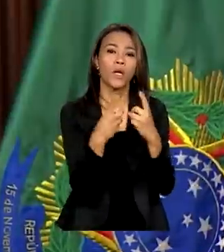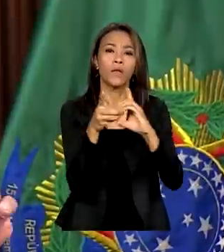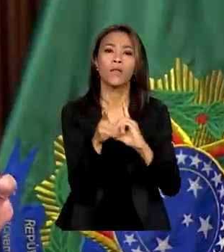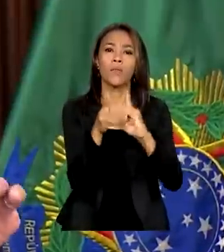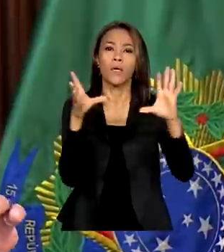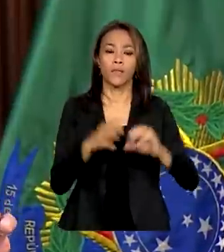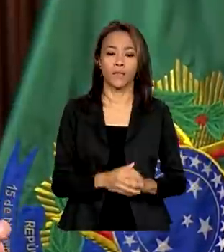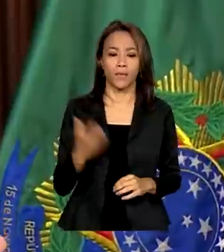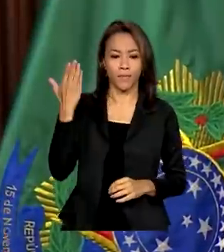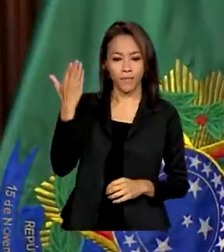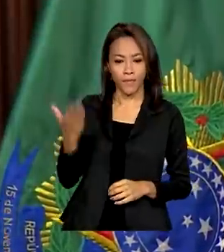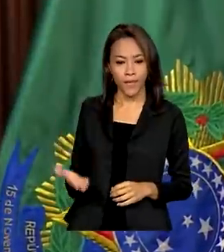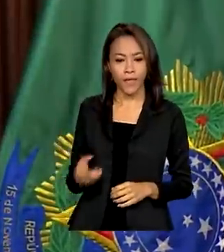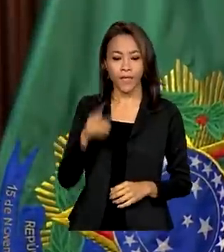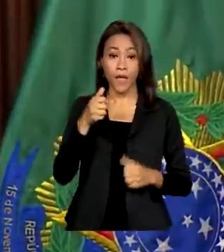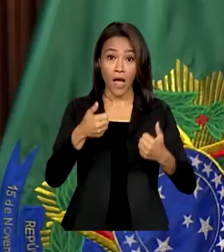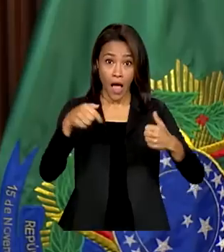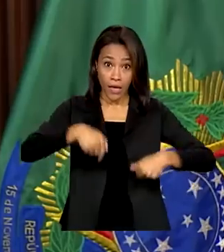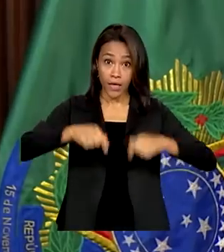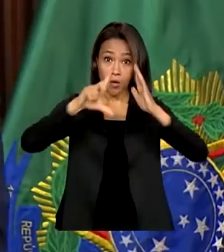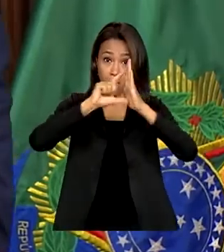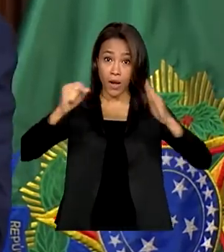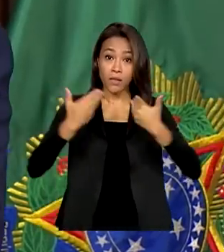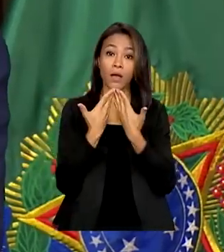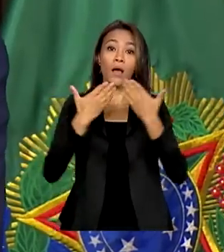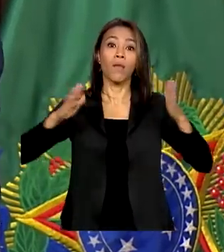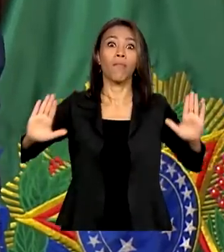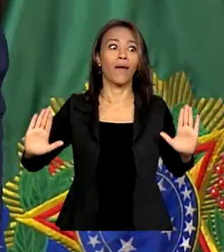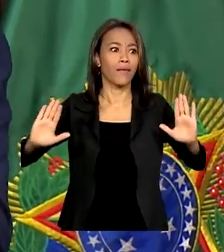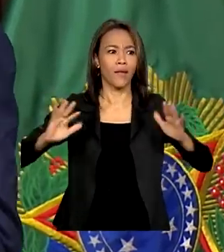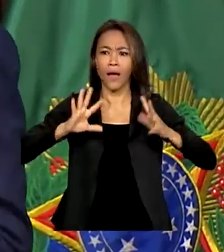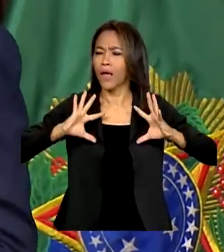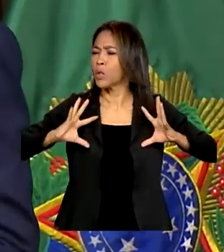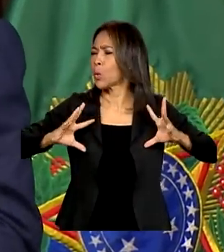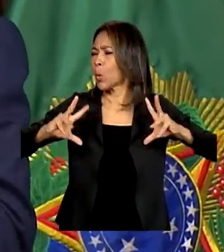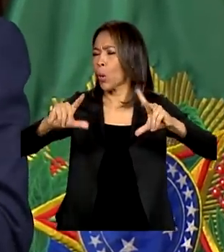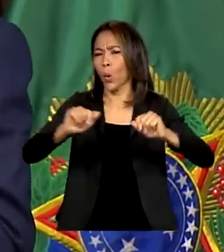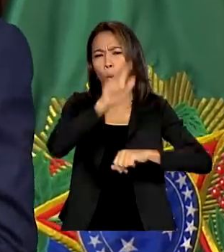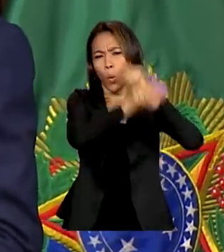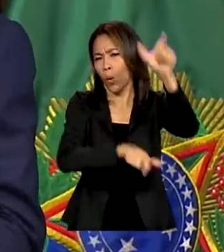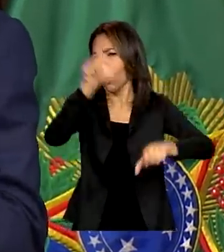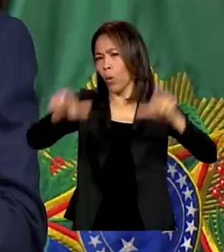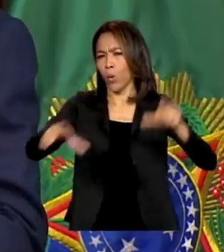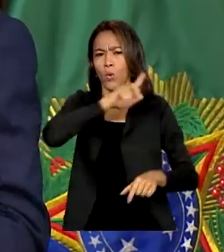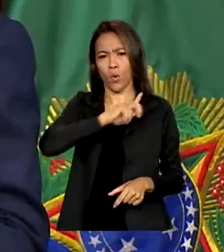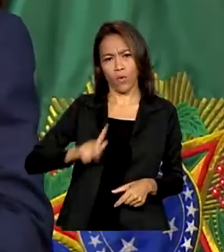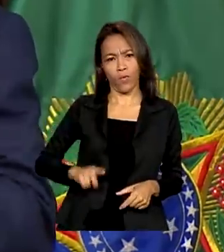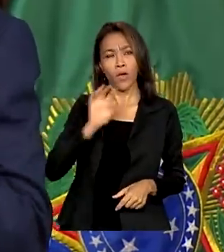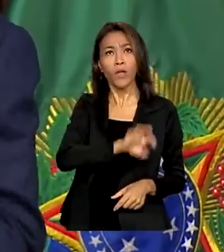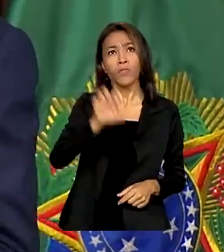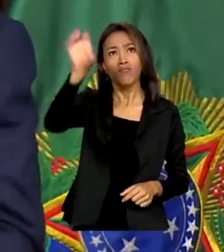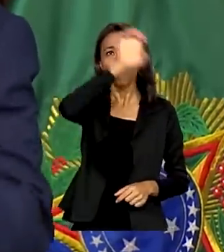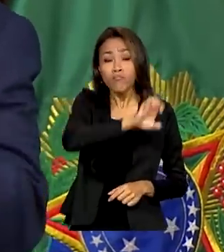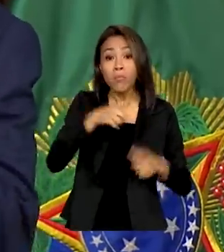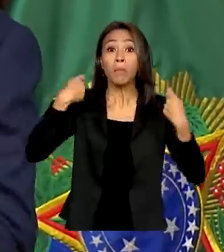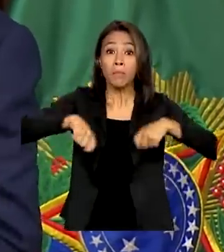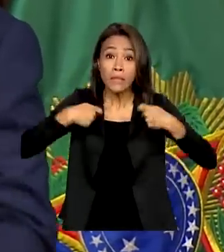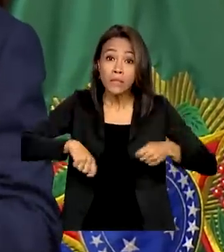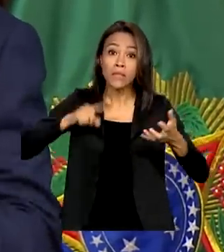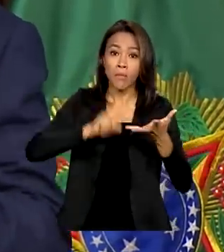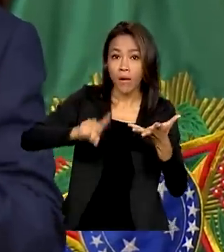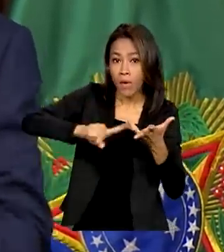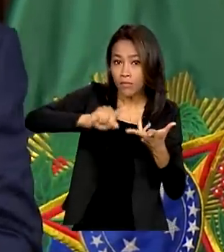A porta desse palácio estará aberta a todo governador ou governadora que tiver uma demanda que